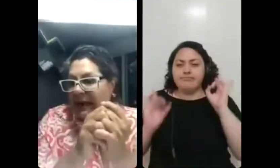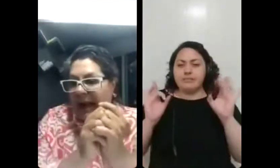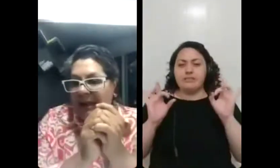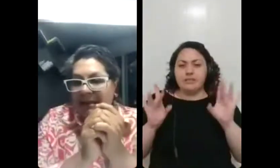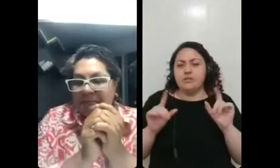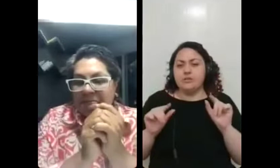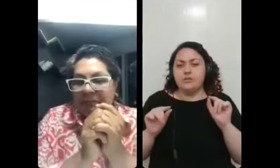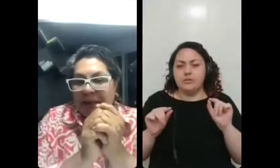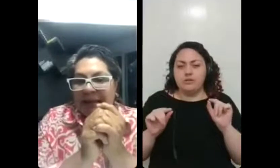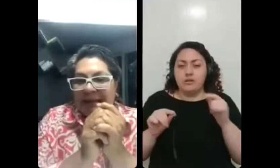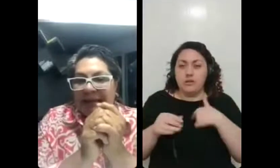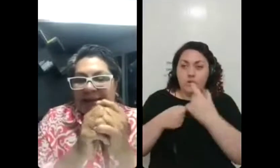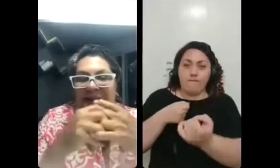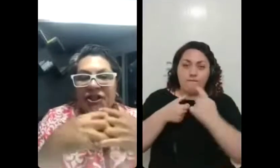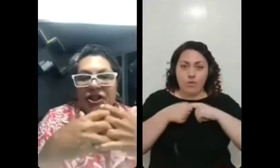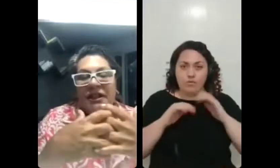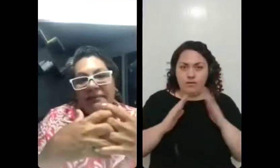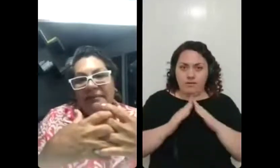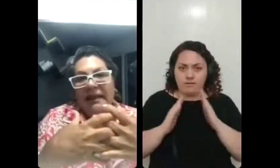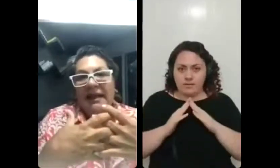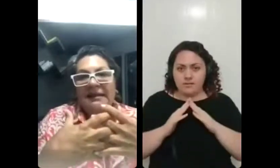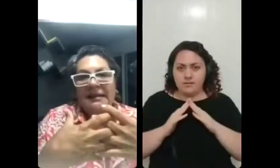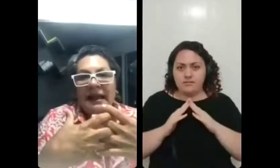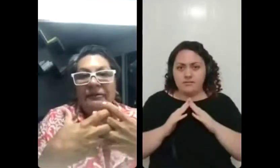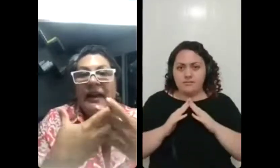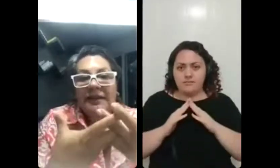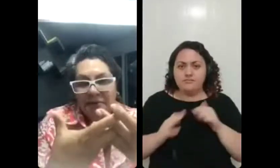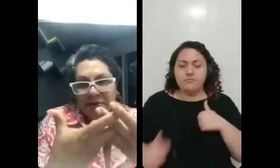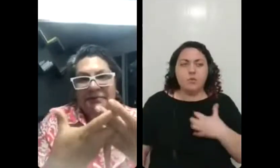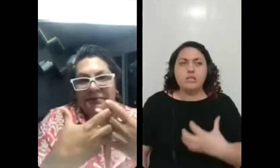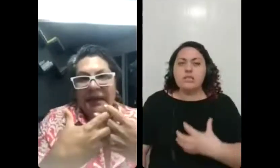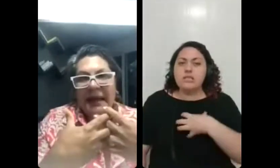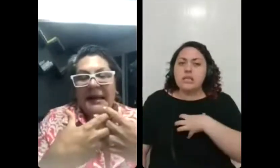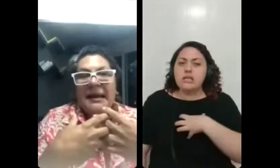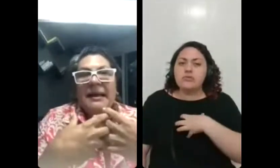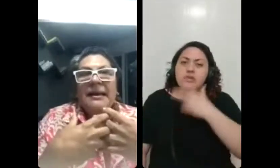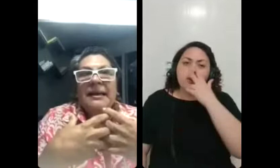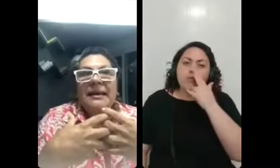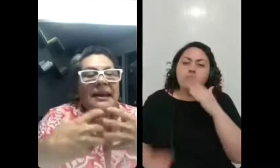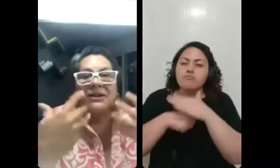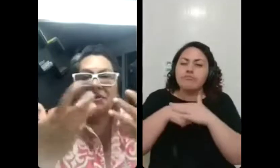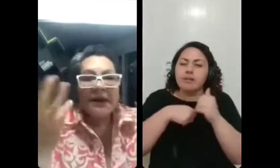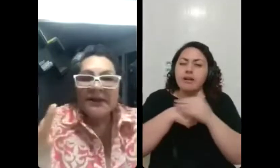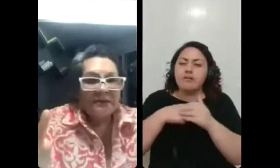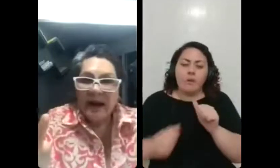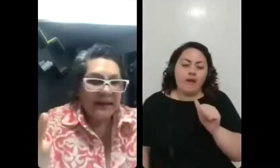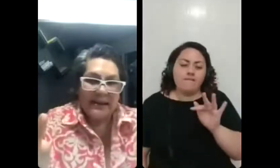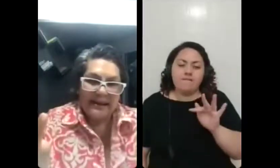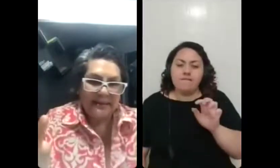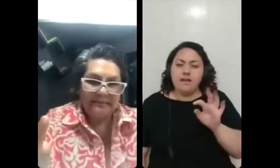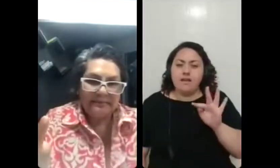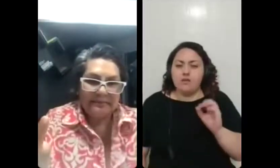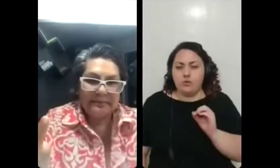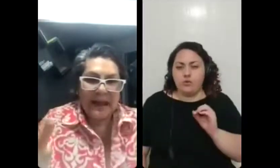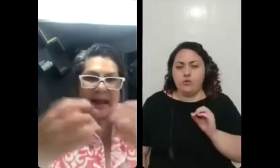retornou a casa, sentir esse afeto, né? E que a gente quase não fala